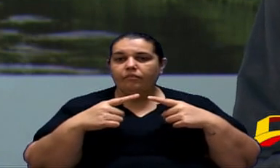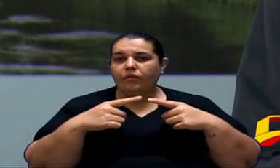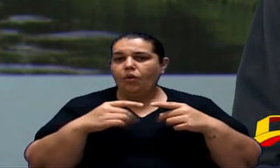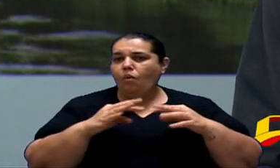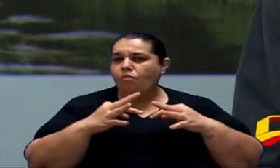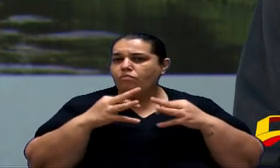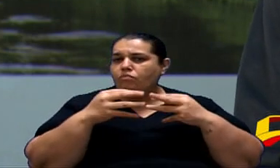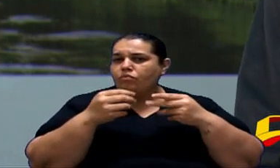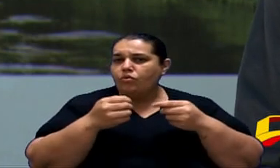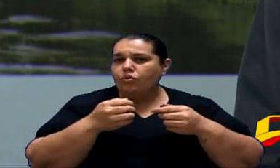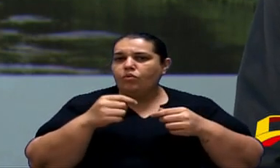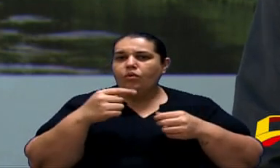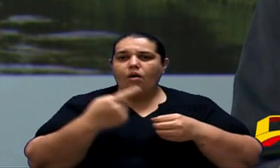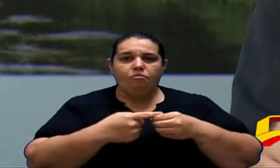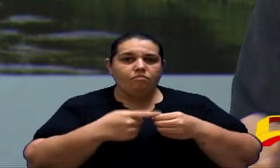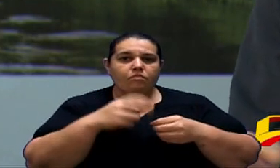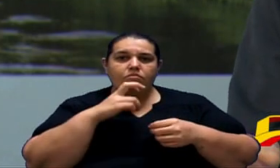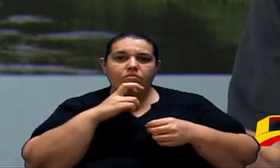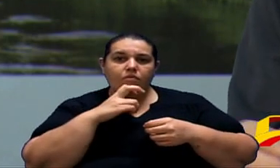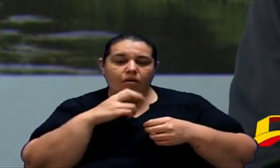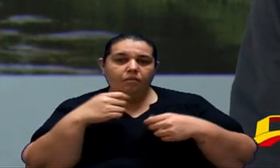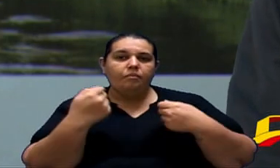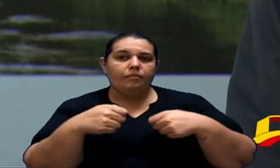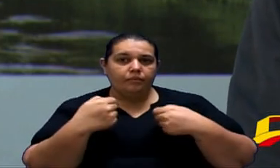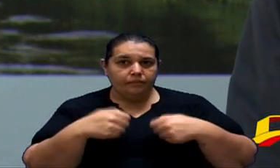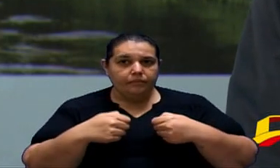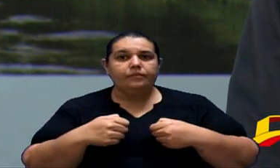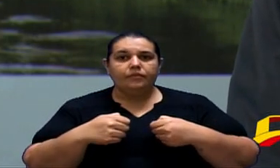demandas Do município Que verdadeiramente